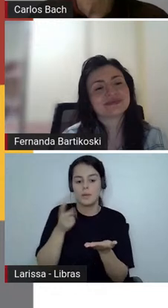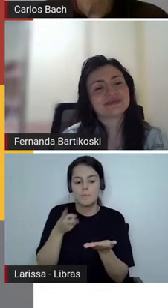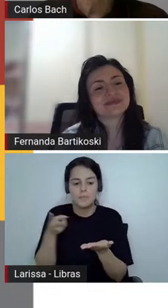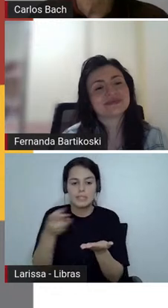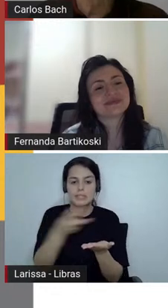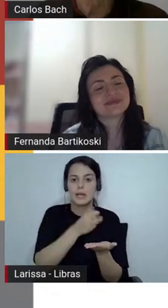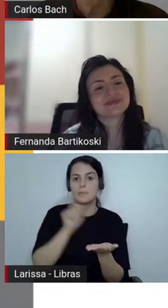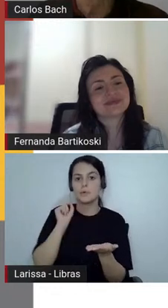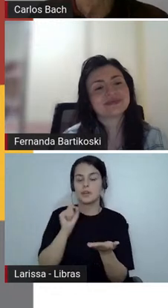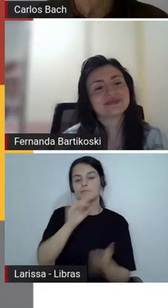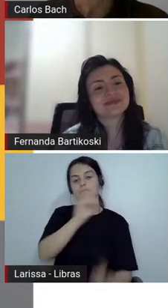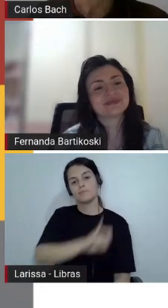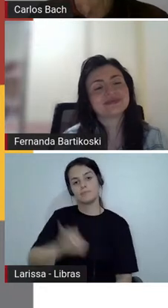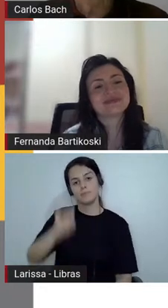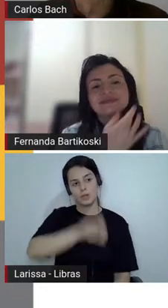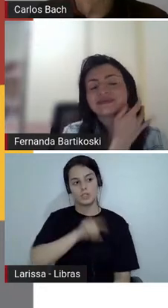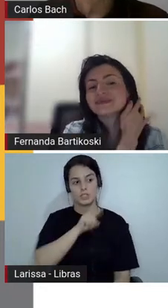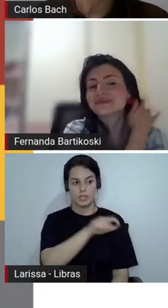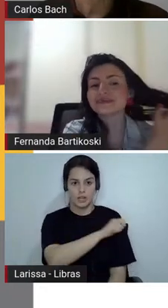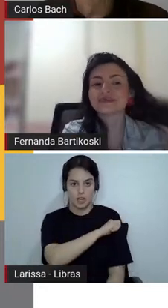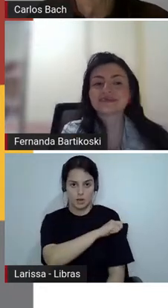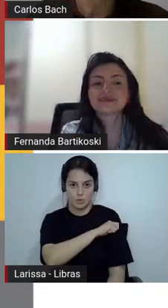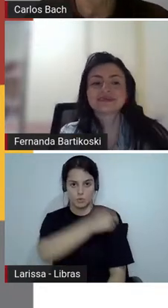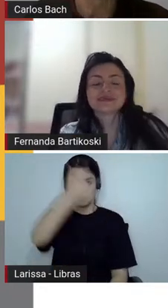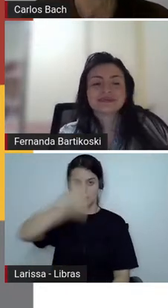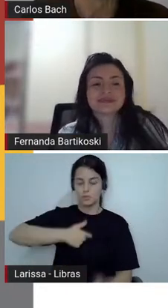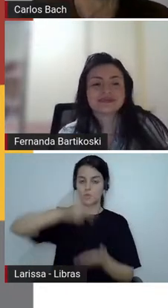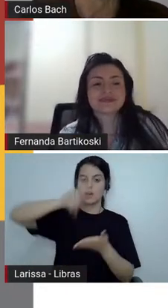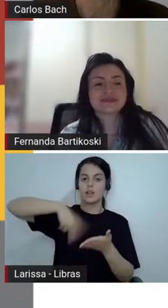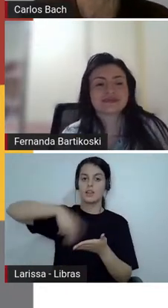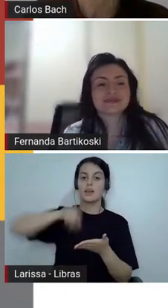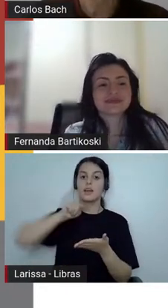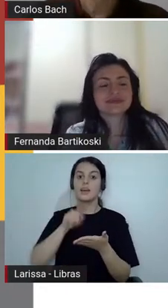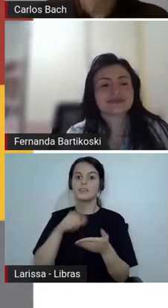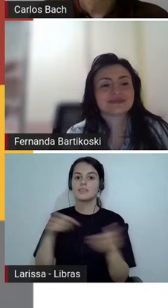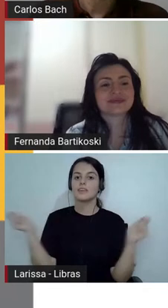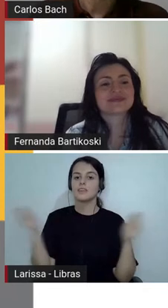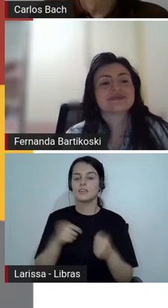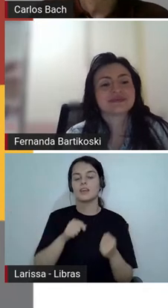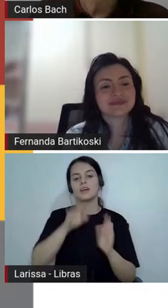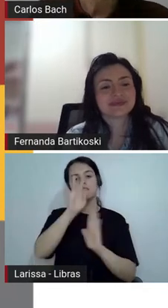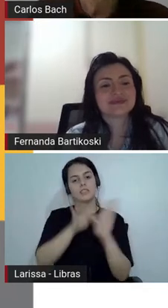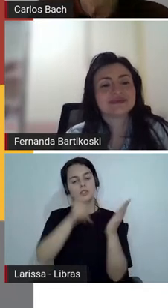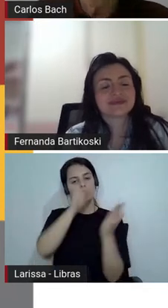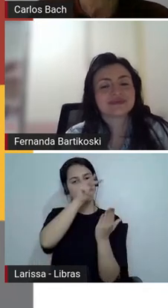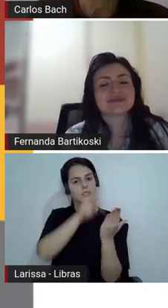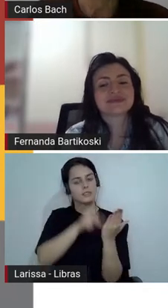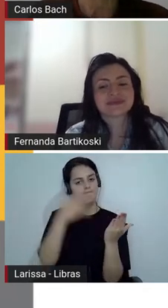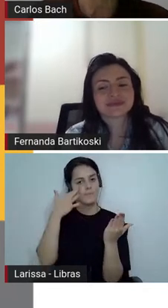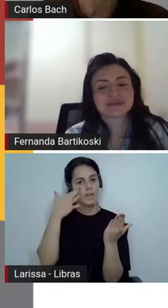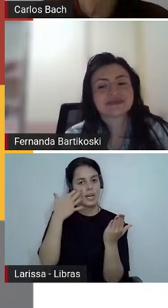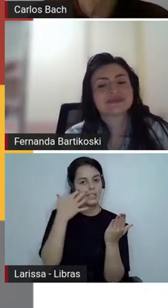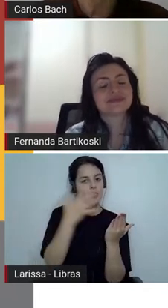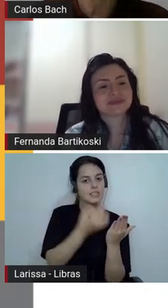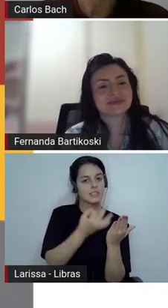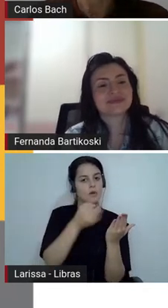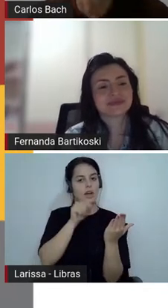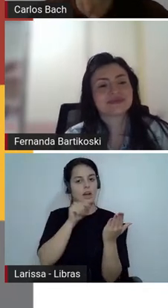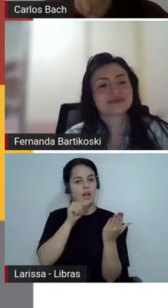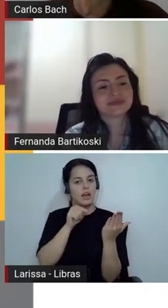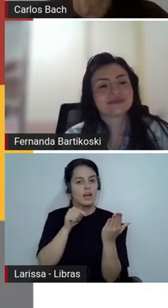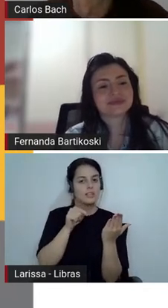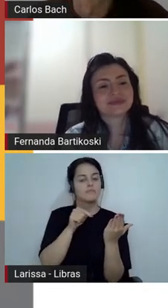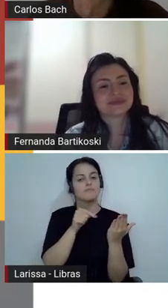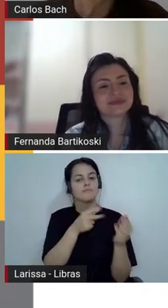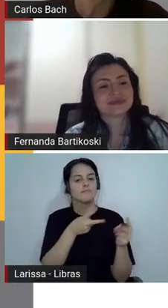formação do leitor esse leitor que consegue olhar para esse texto que percebe essas nuances do texto literário